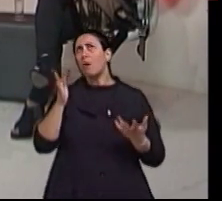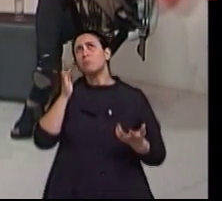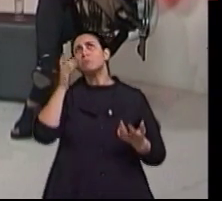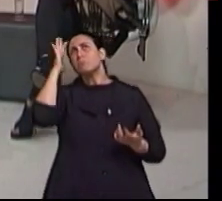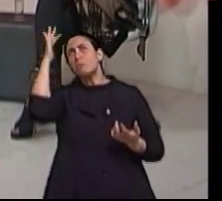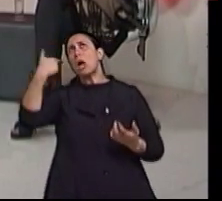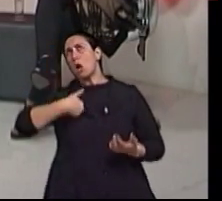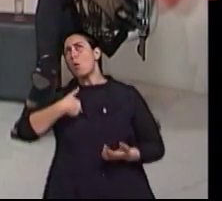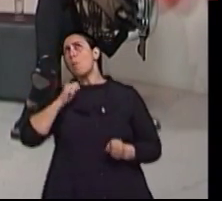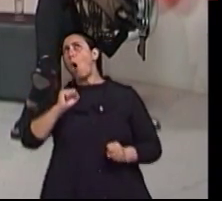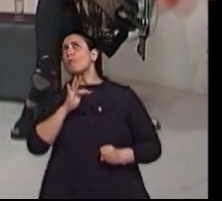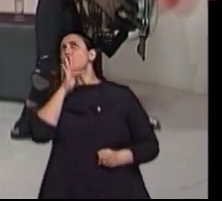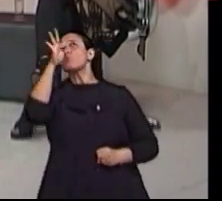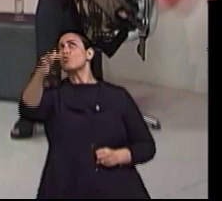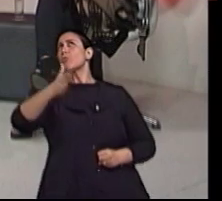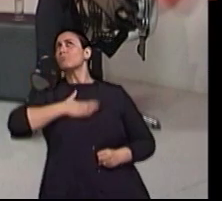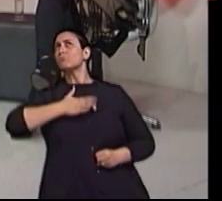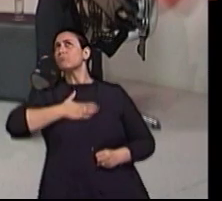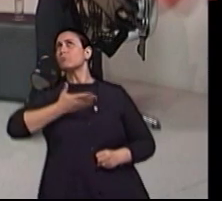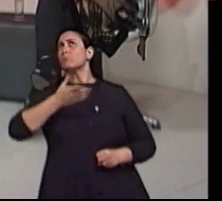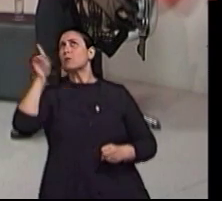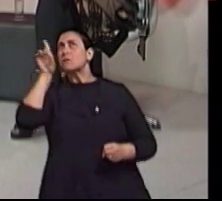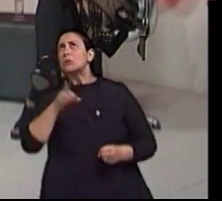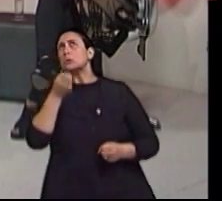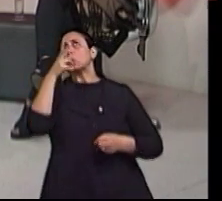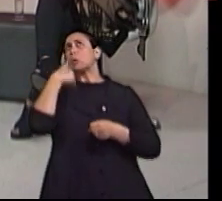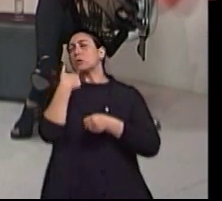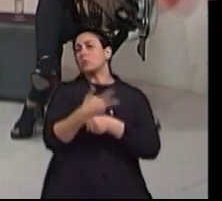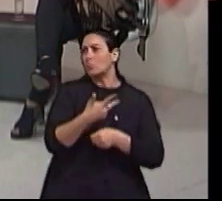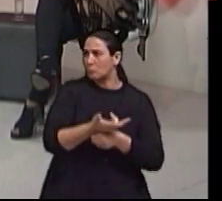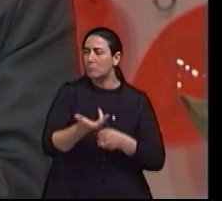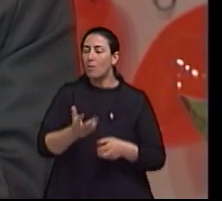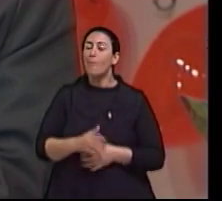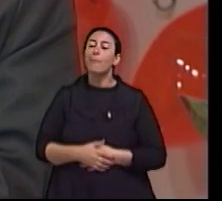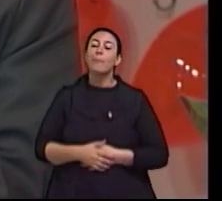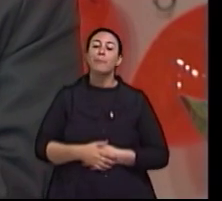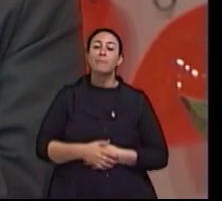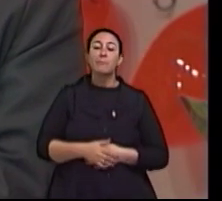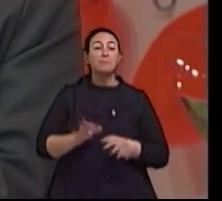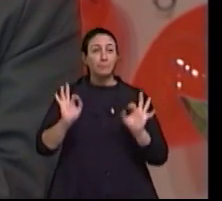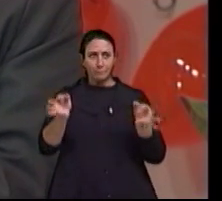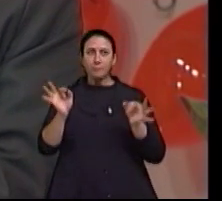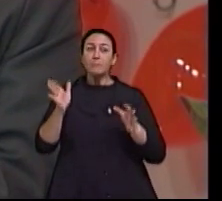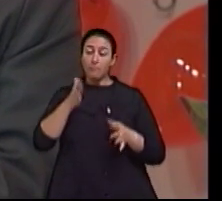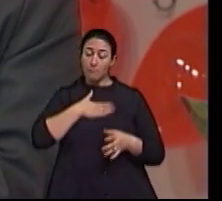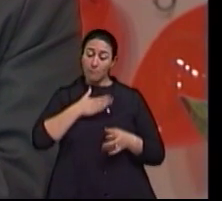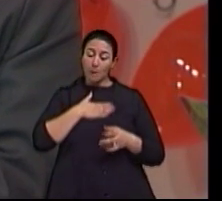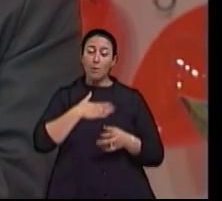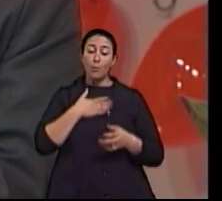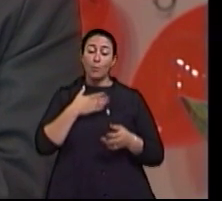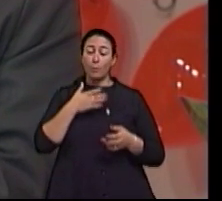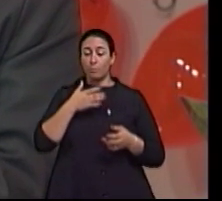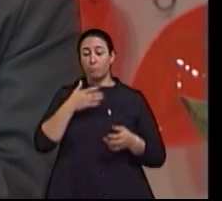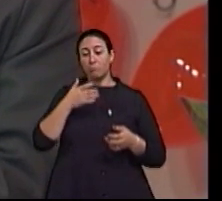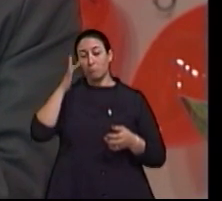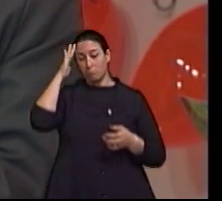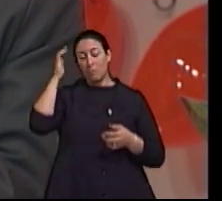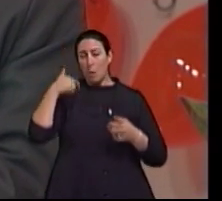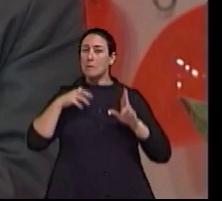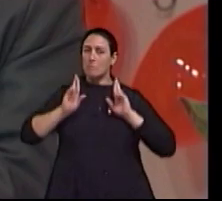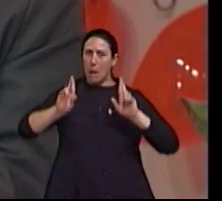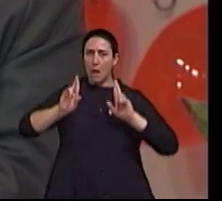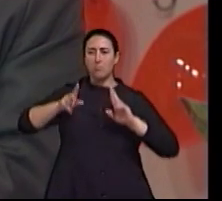amanhã e vou precisar disso? É, comentávamos antes, né, doutor, aqui na entrada, que eu tenho muita esperança nas próximas gerações,